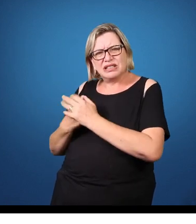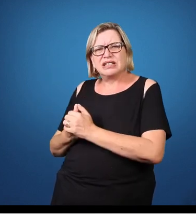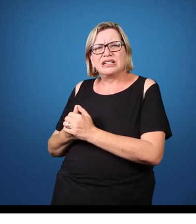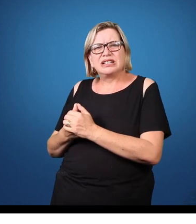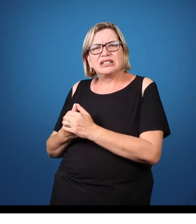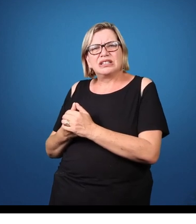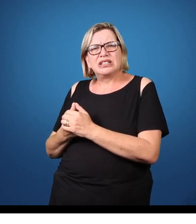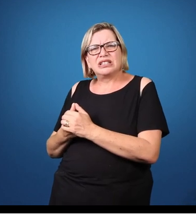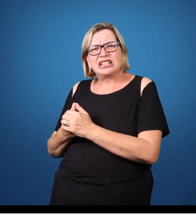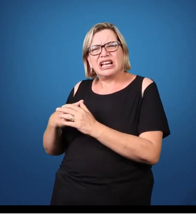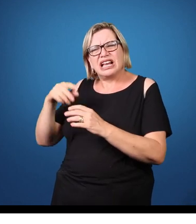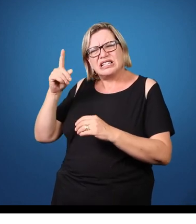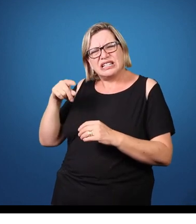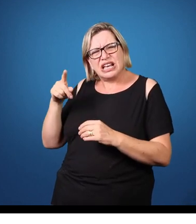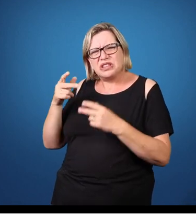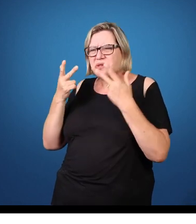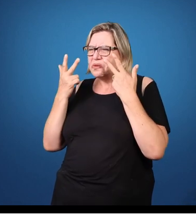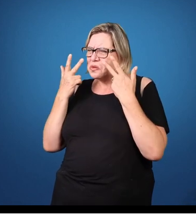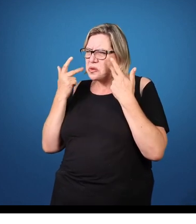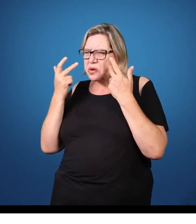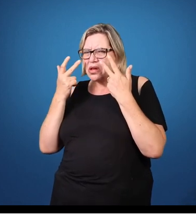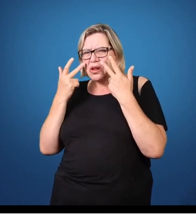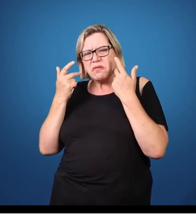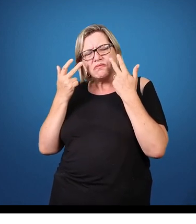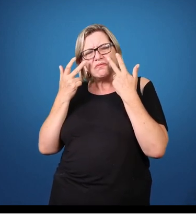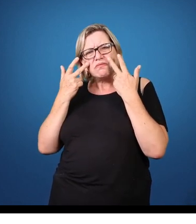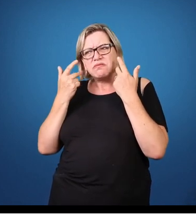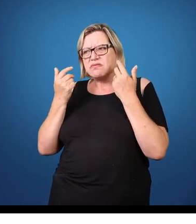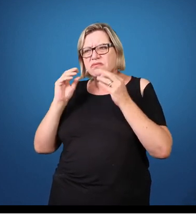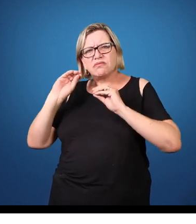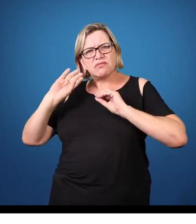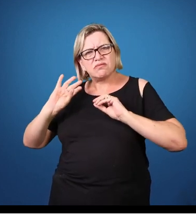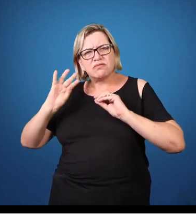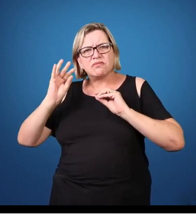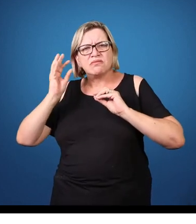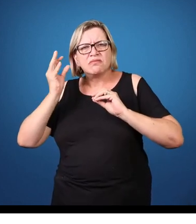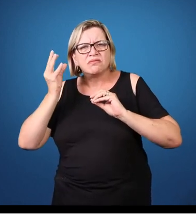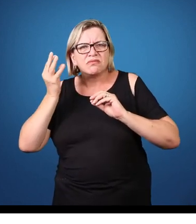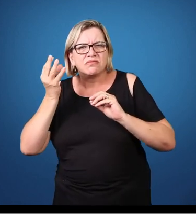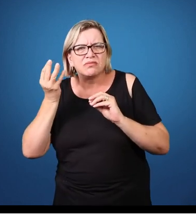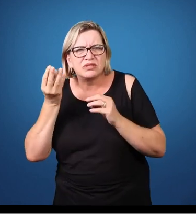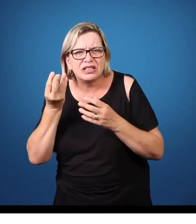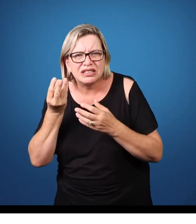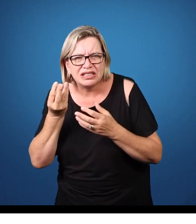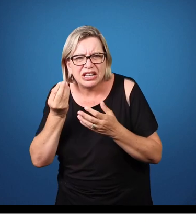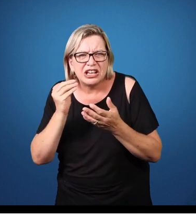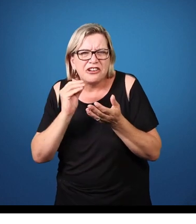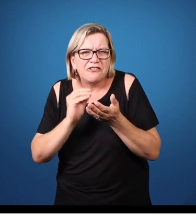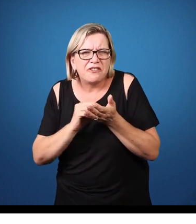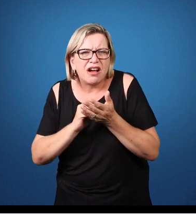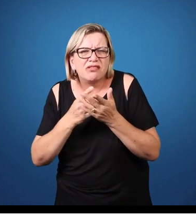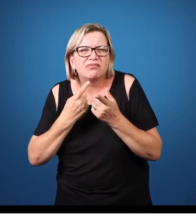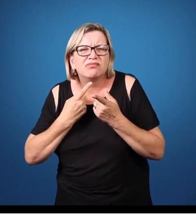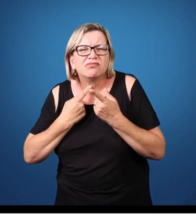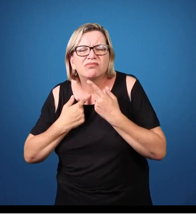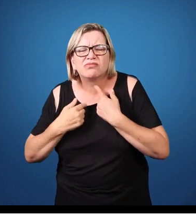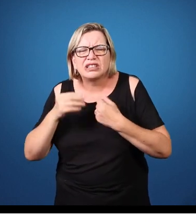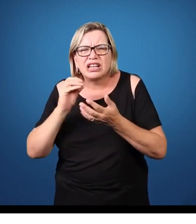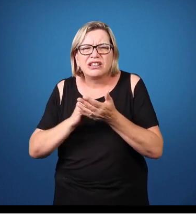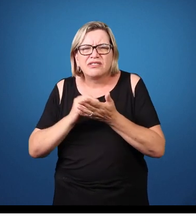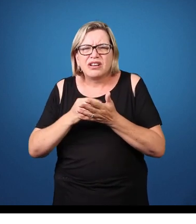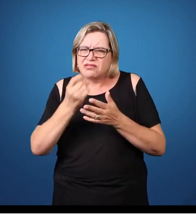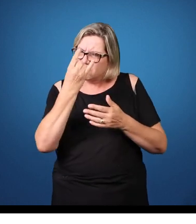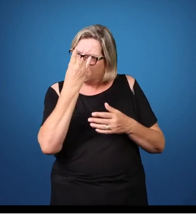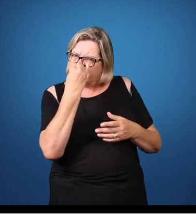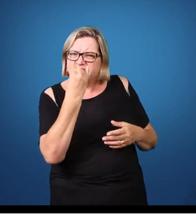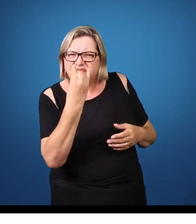aparente falta de interesse, isso é da idade? Ou ainda é parte de um processo de adaptação do ensino